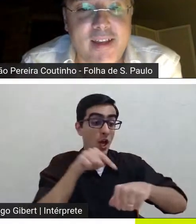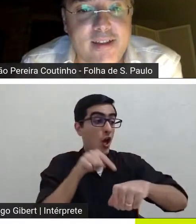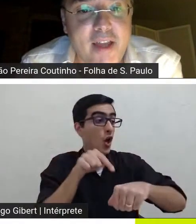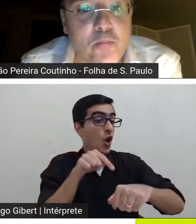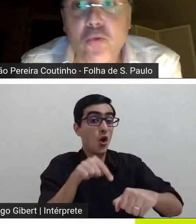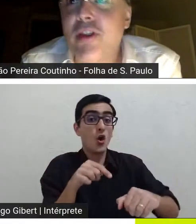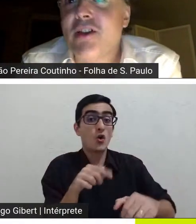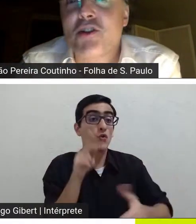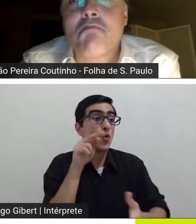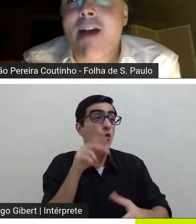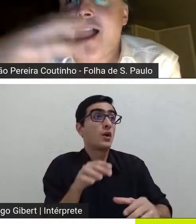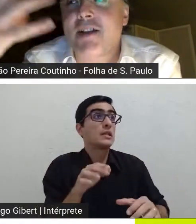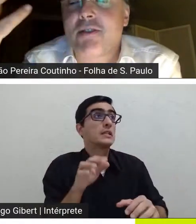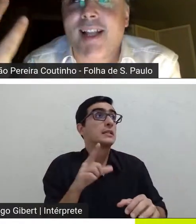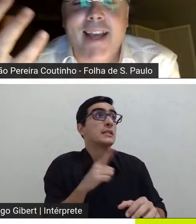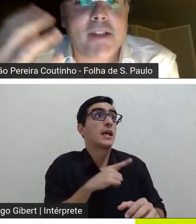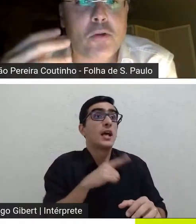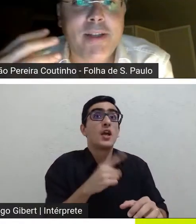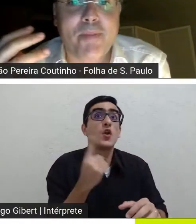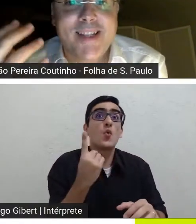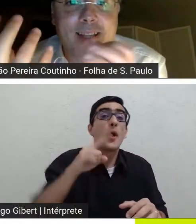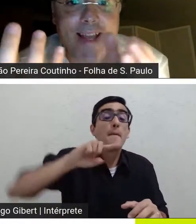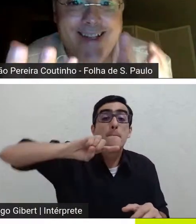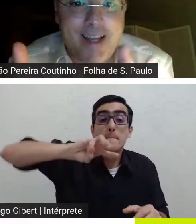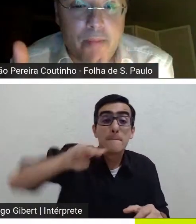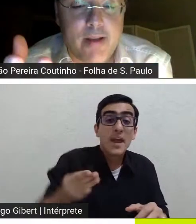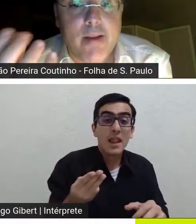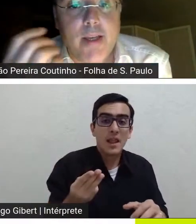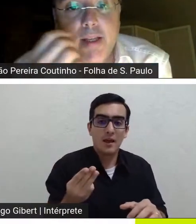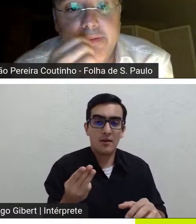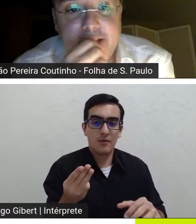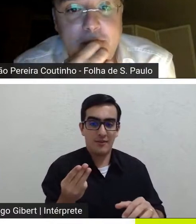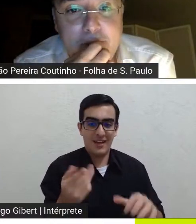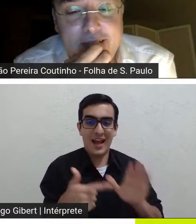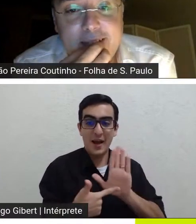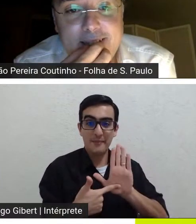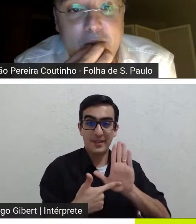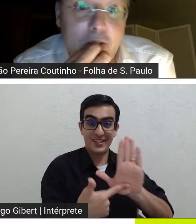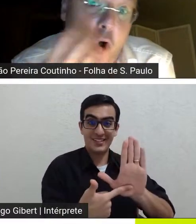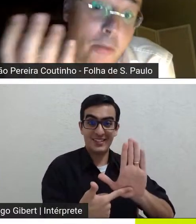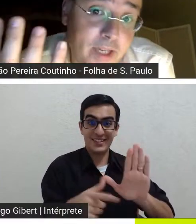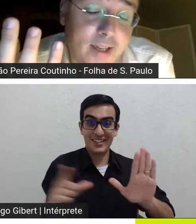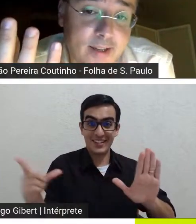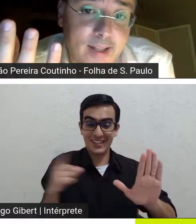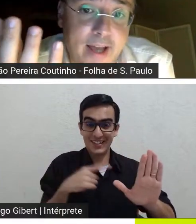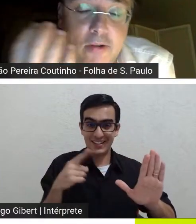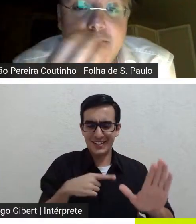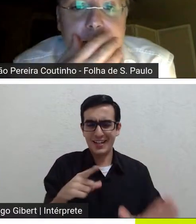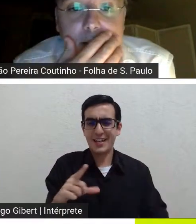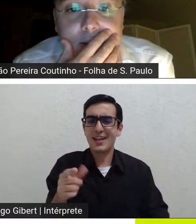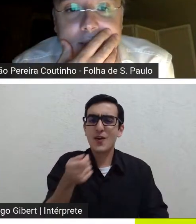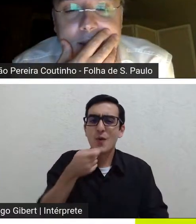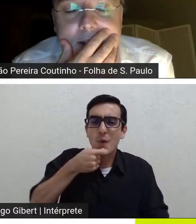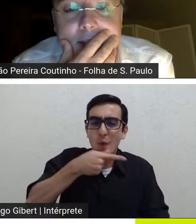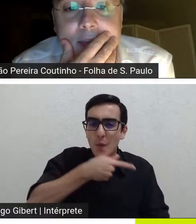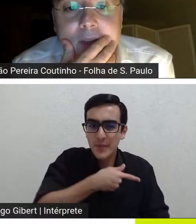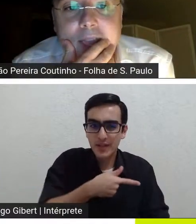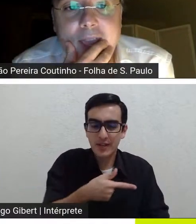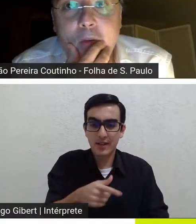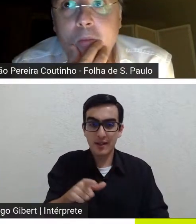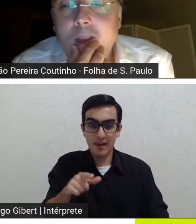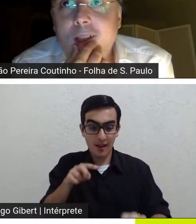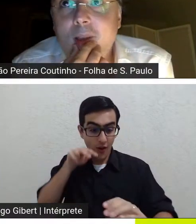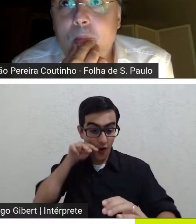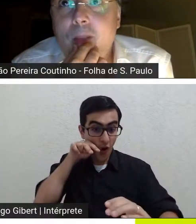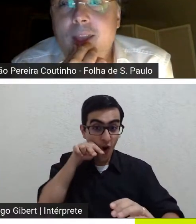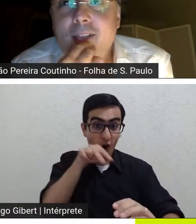e que tem poderes mágicos aliás ele quando apresenta a gema ele faz uma apresentação cómica claro de que a gema